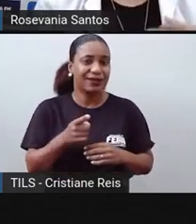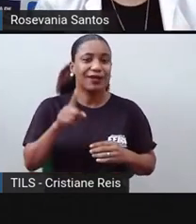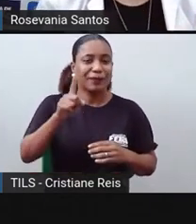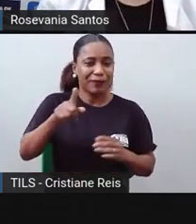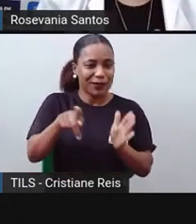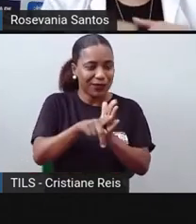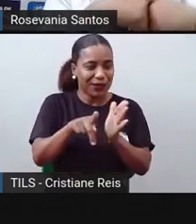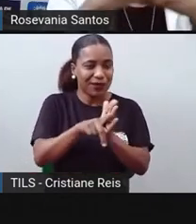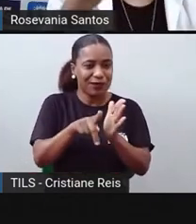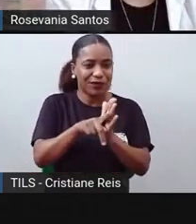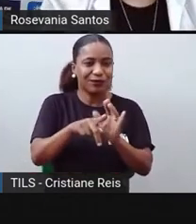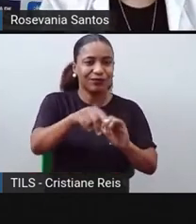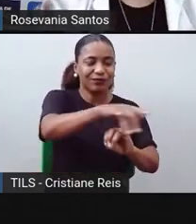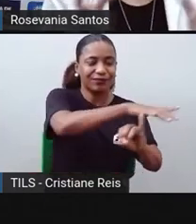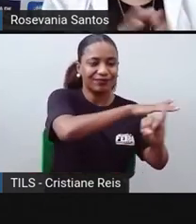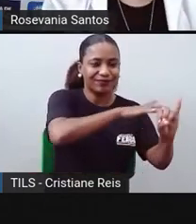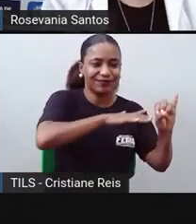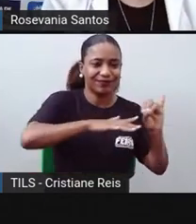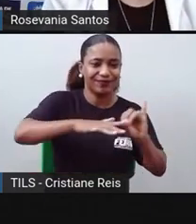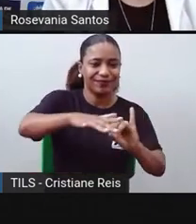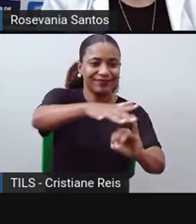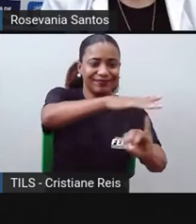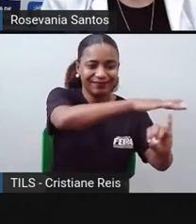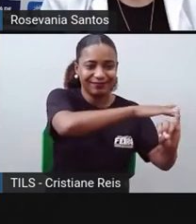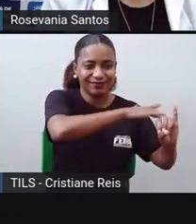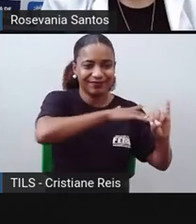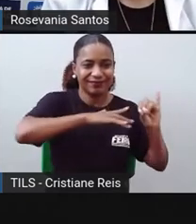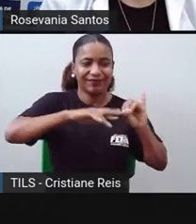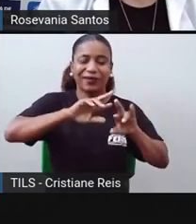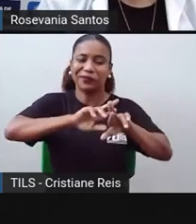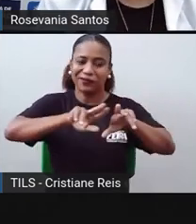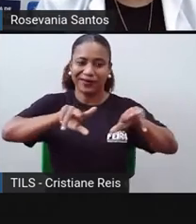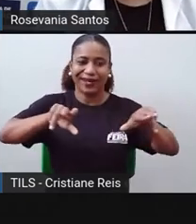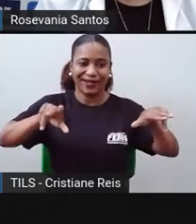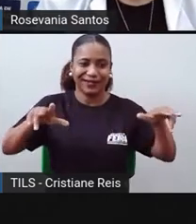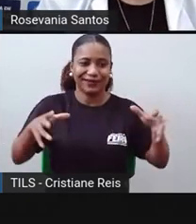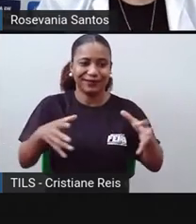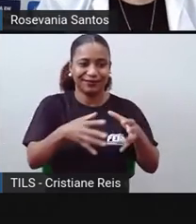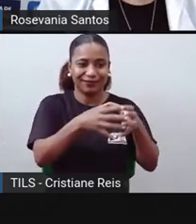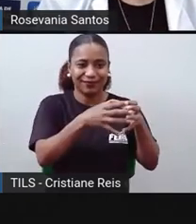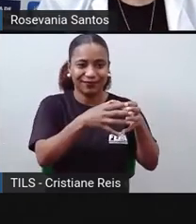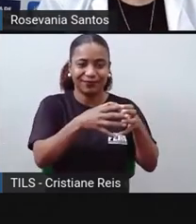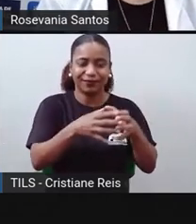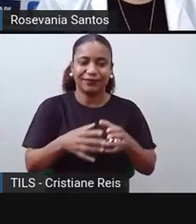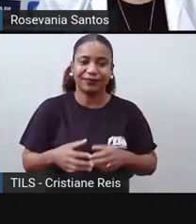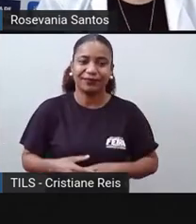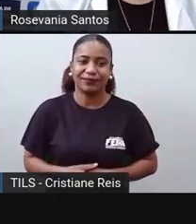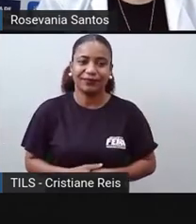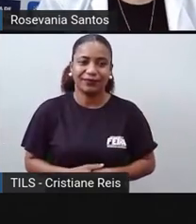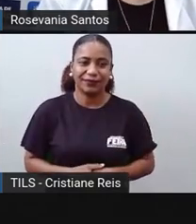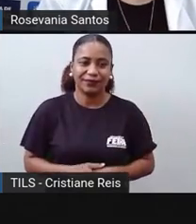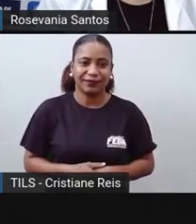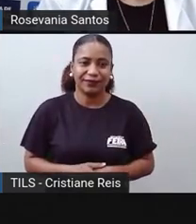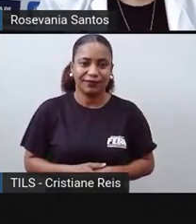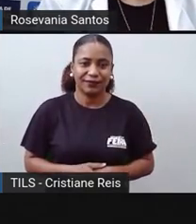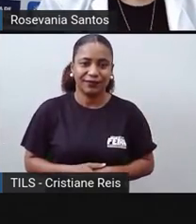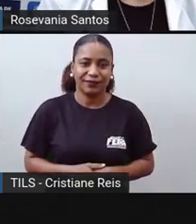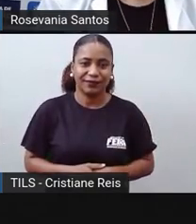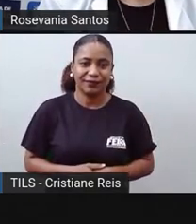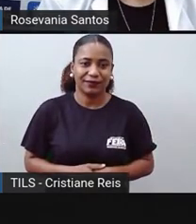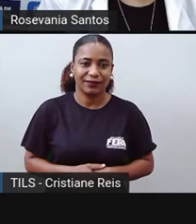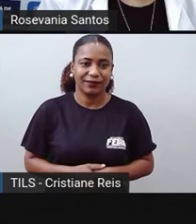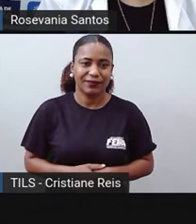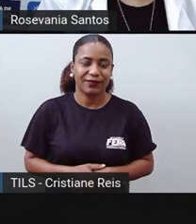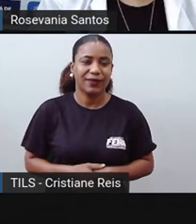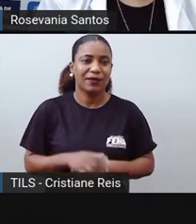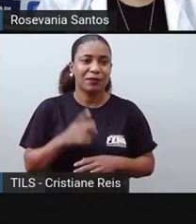arquipélago. Senão, são ilhas diversas que se formaram ali juntas, né? Só para vocês não errarem isso aí. Mas, vamos ver como é que